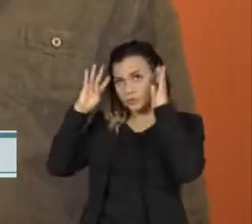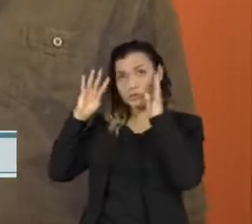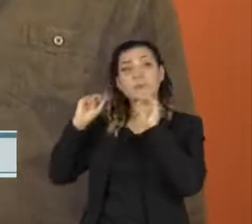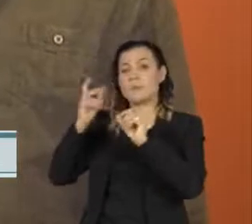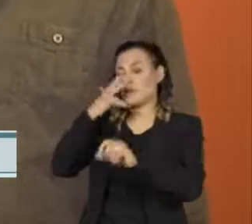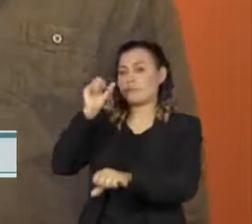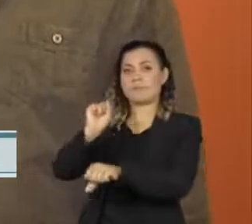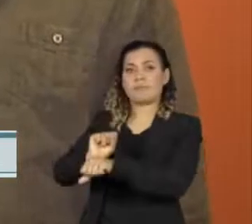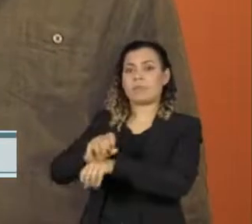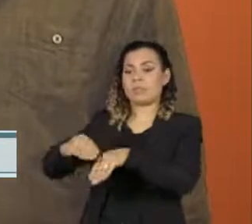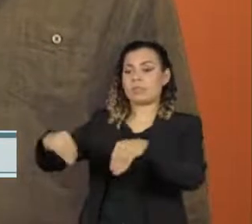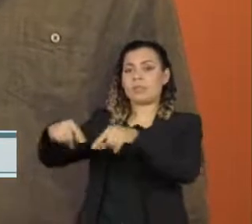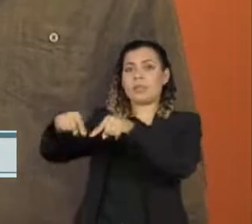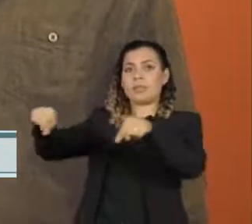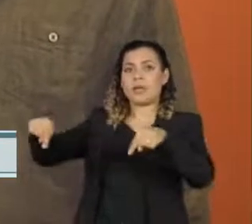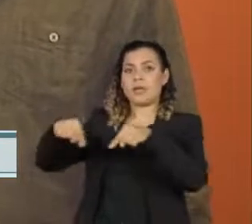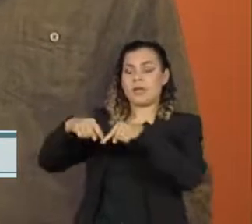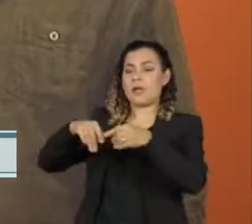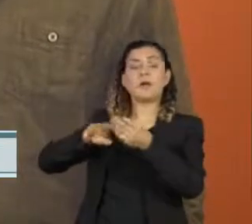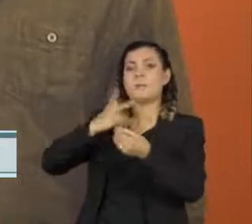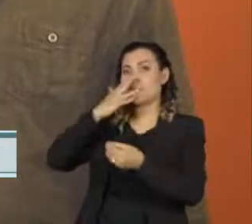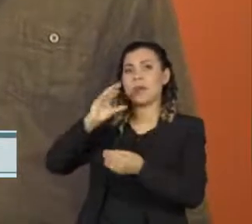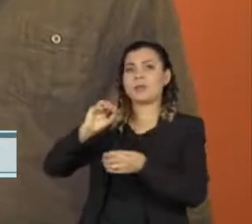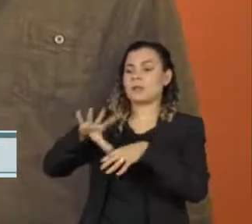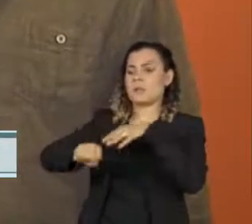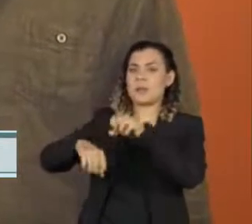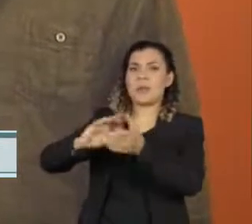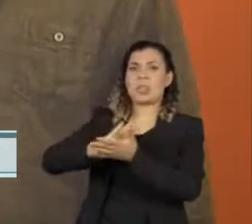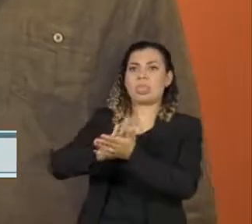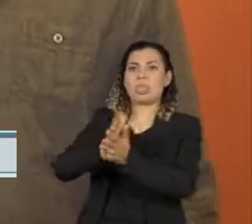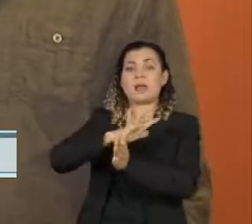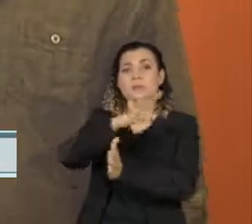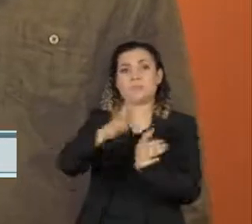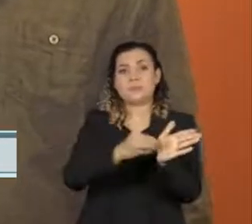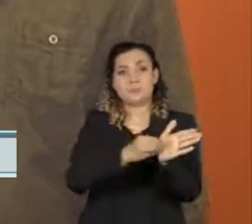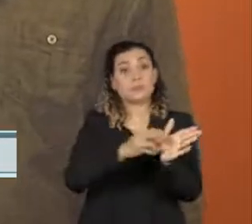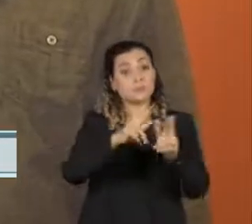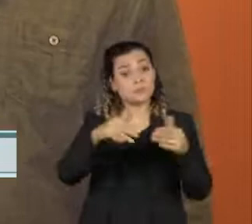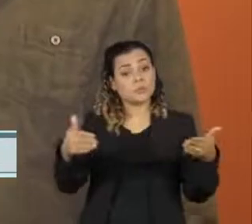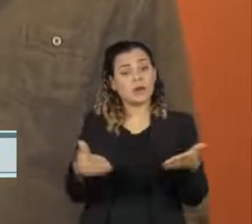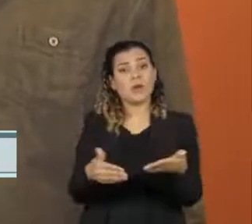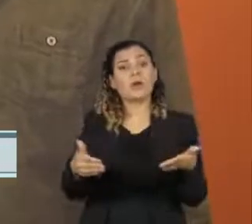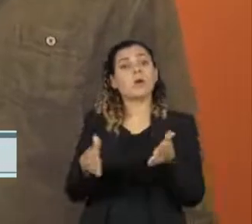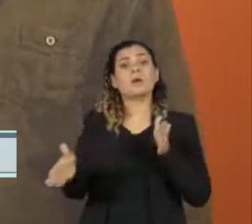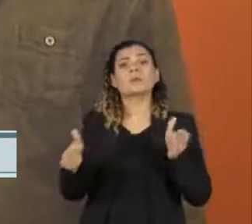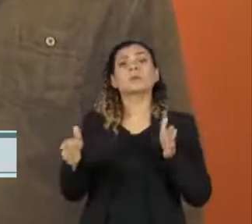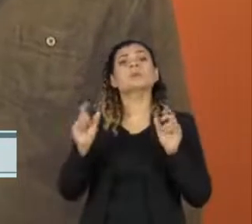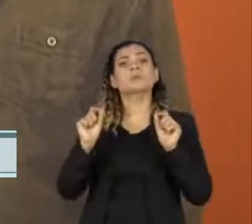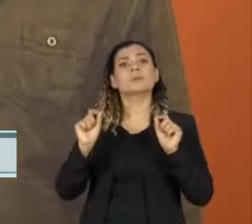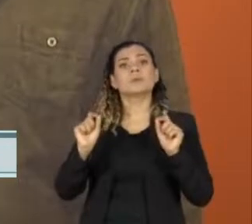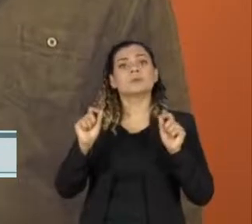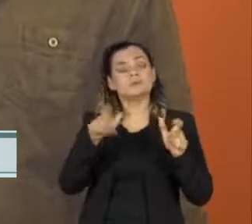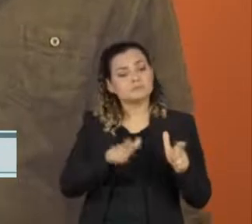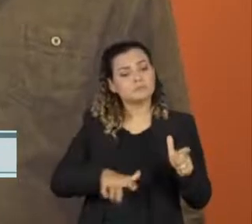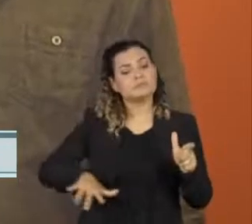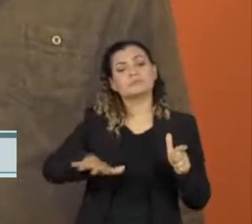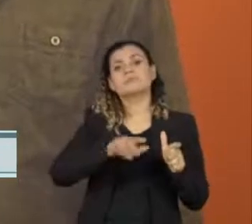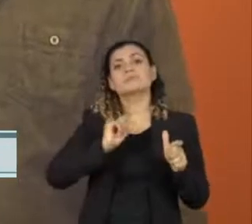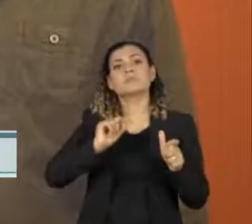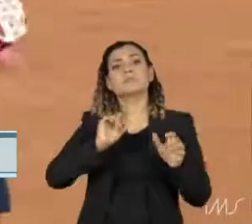demarcações no Brasil, que devastou a Amazônia. Então a gente quer fazer desse espaço, dessa